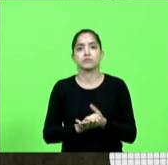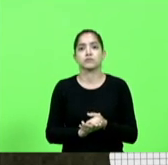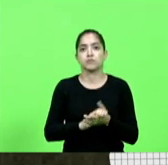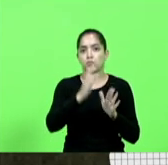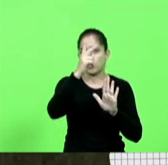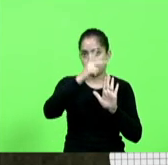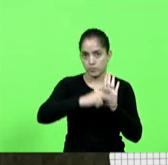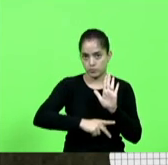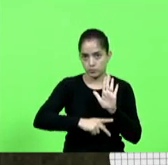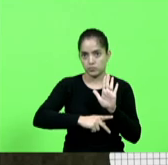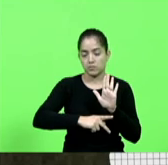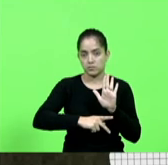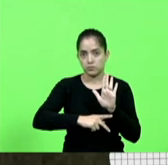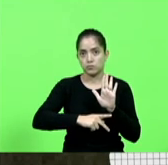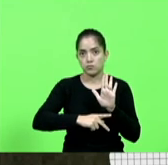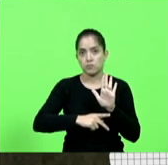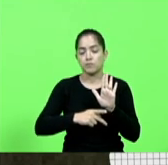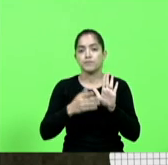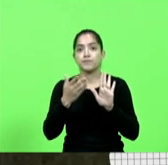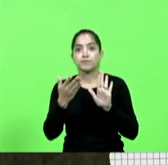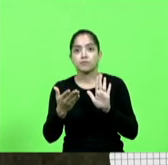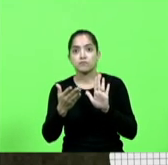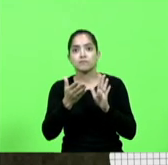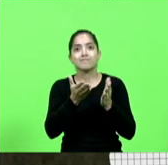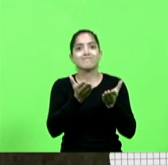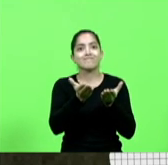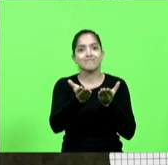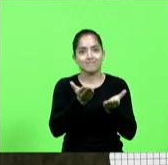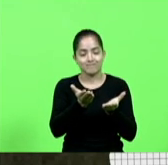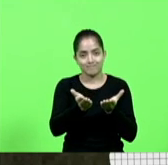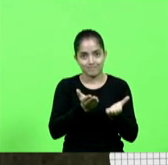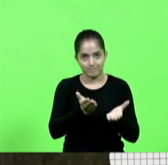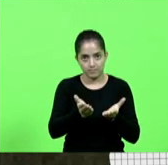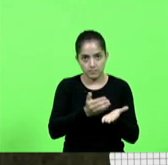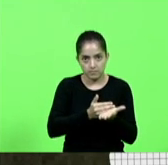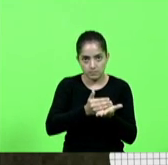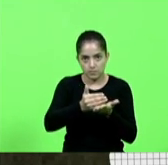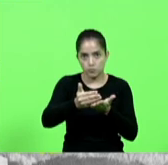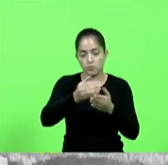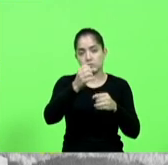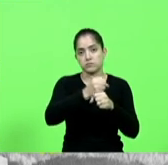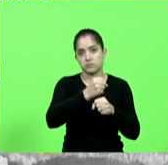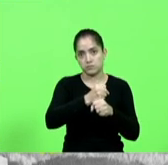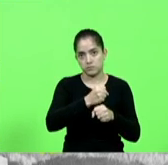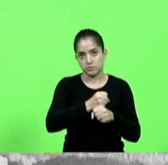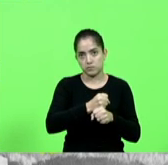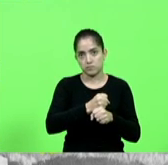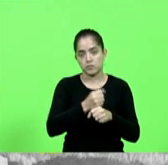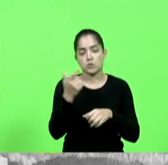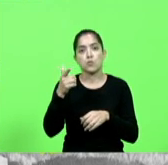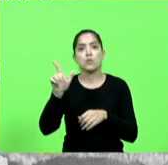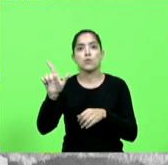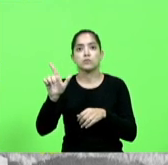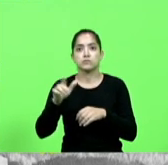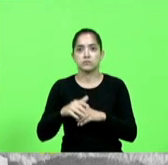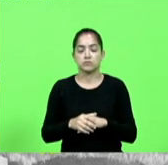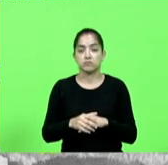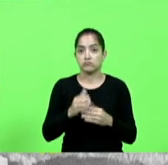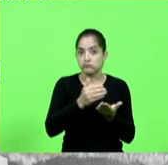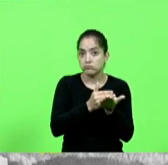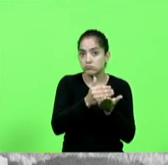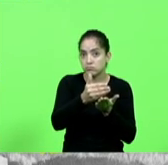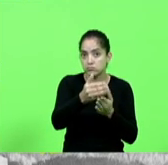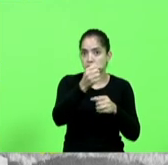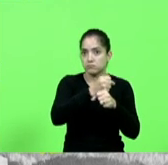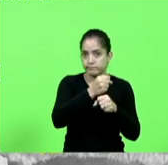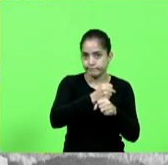para o projeto licitatório, início das obras. Pode passar o próximo. Para o começo da obra é